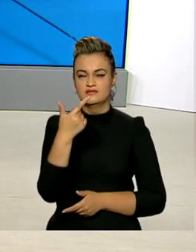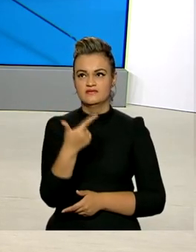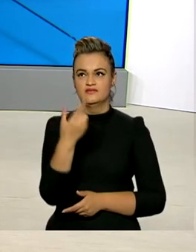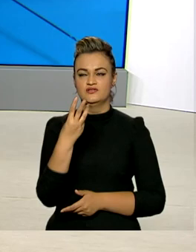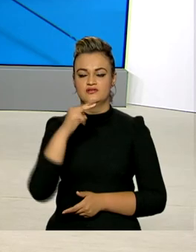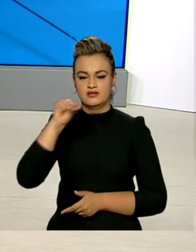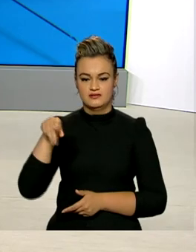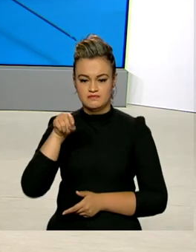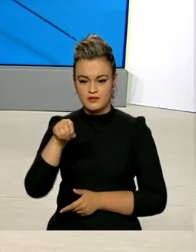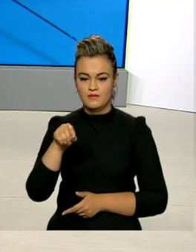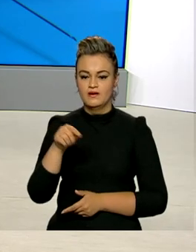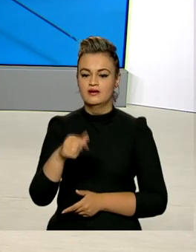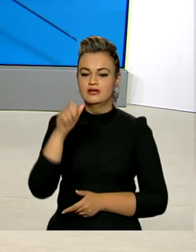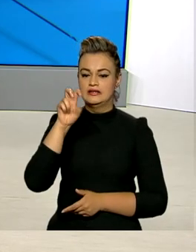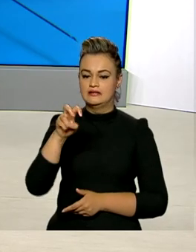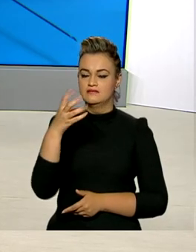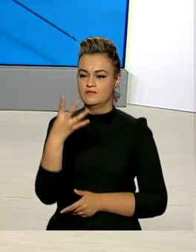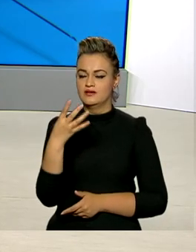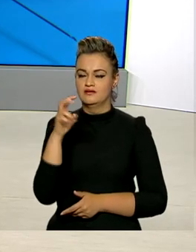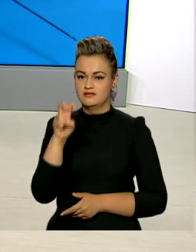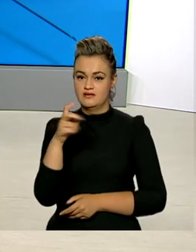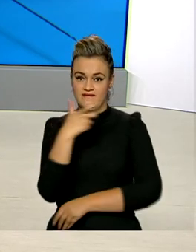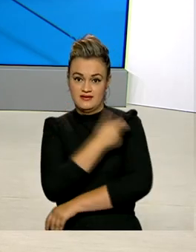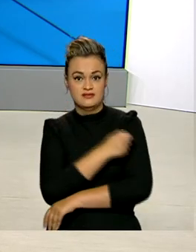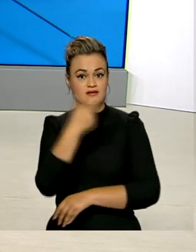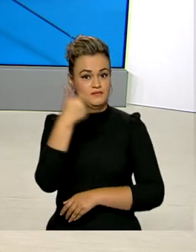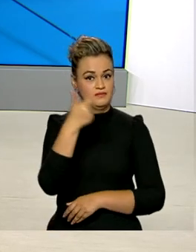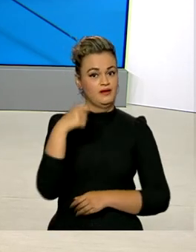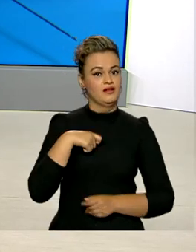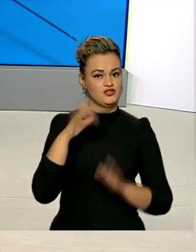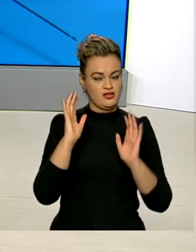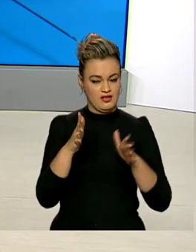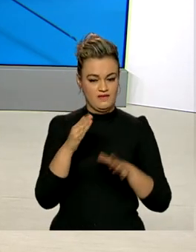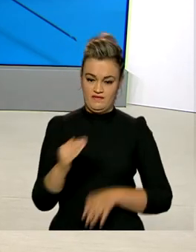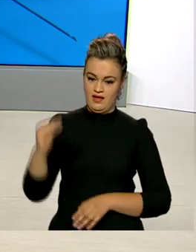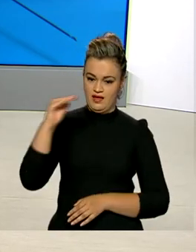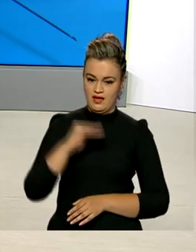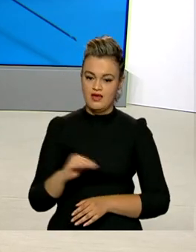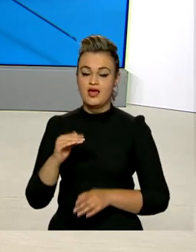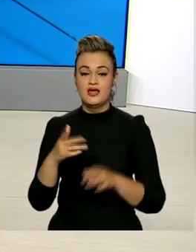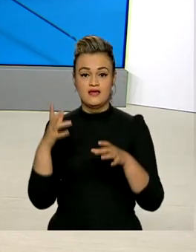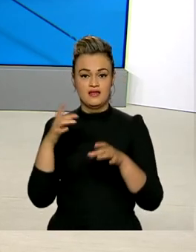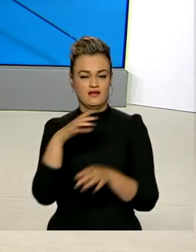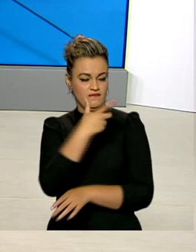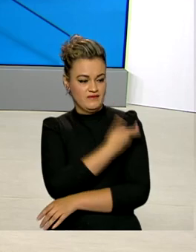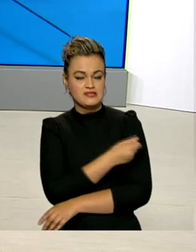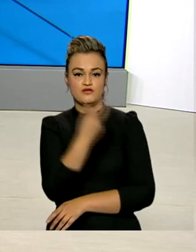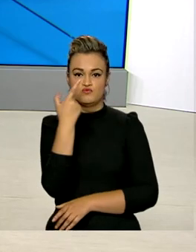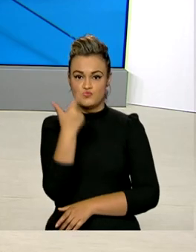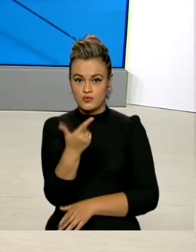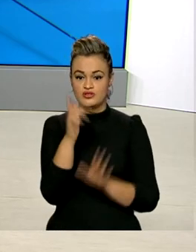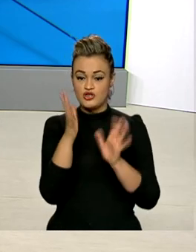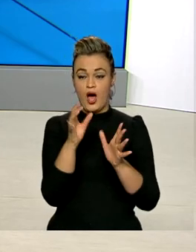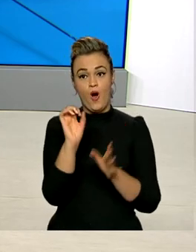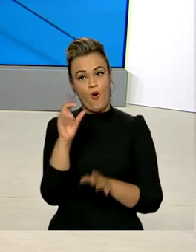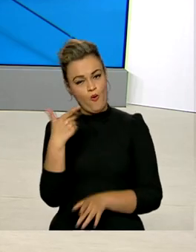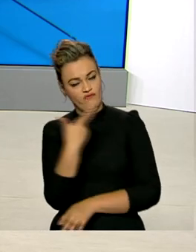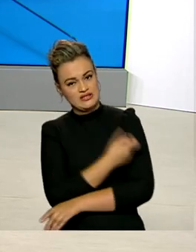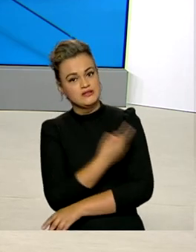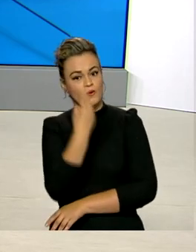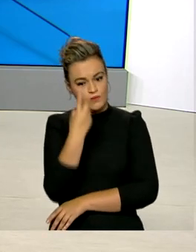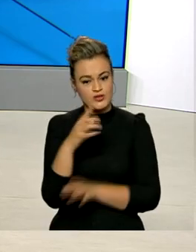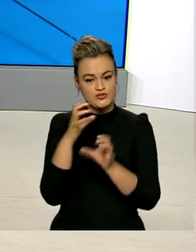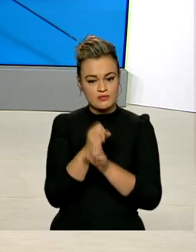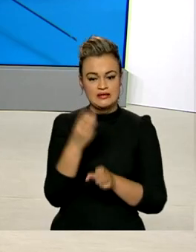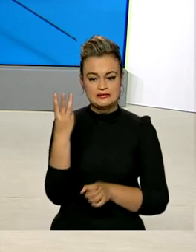545 pessoas receberam a primeira dose da vacina e o número de pessoas que receberam as duas doses da vacina ou a dose única